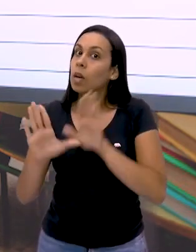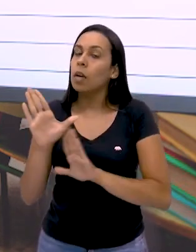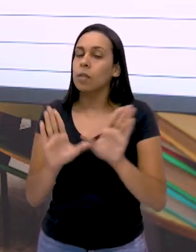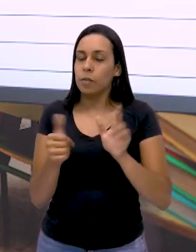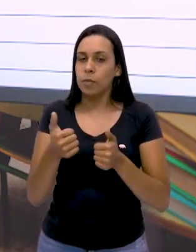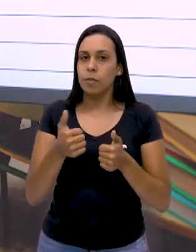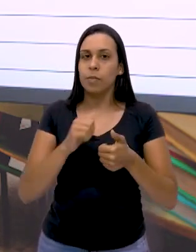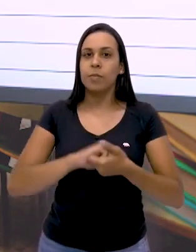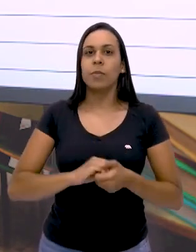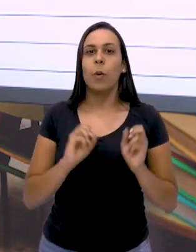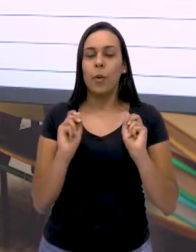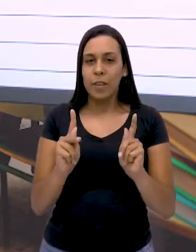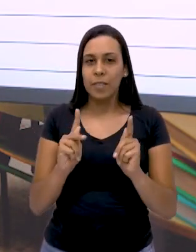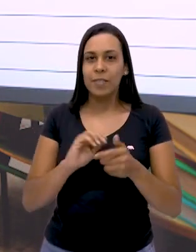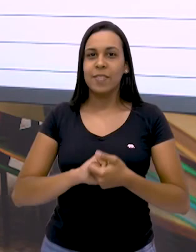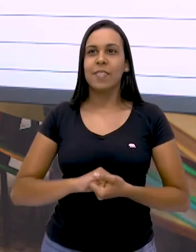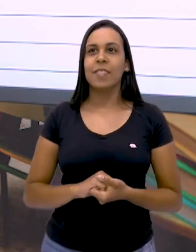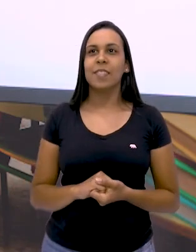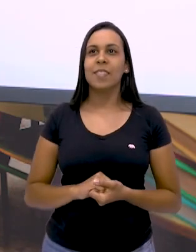e criativos, ok?